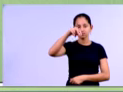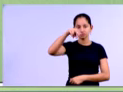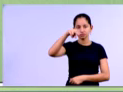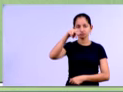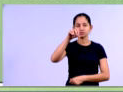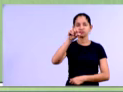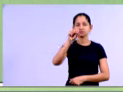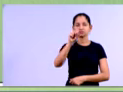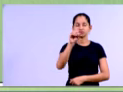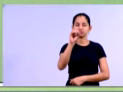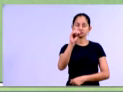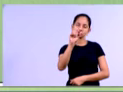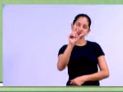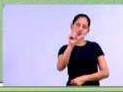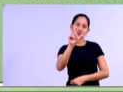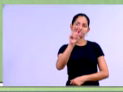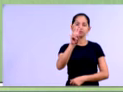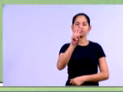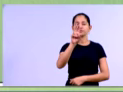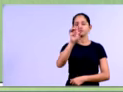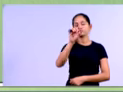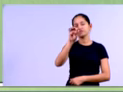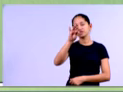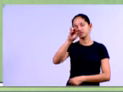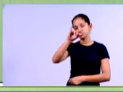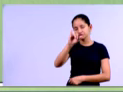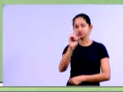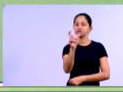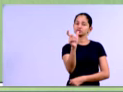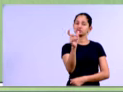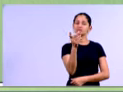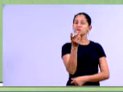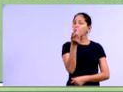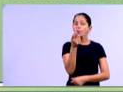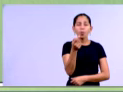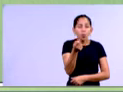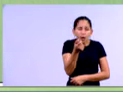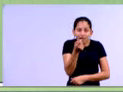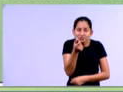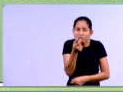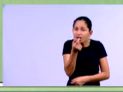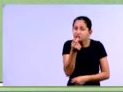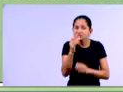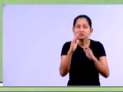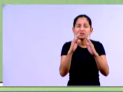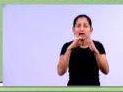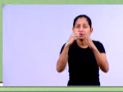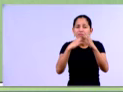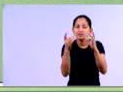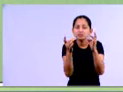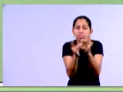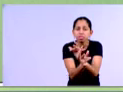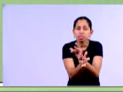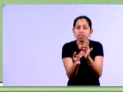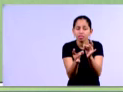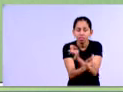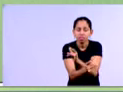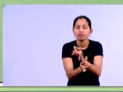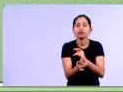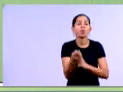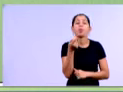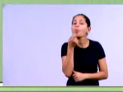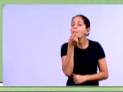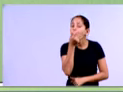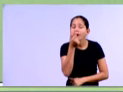honrar suas obrigações, né, e consequentemente tendendo a falir, né, se o FI, né, que o FI significa